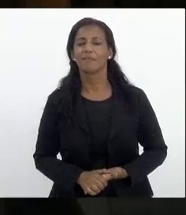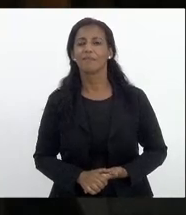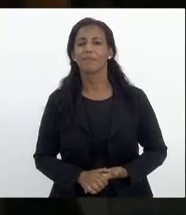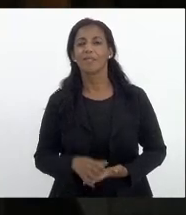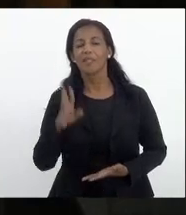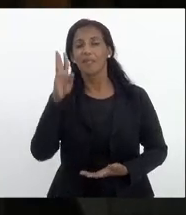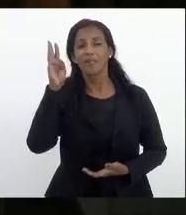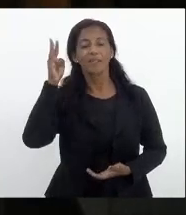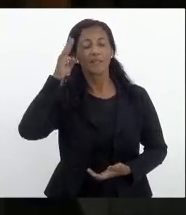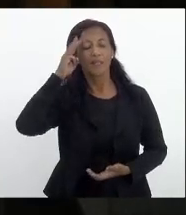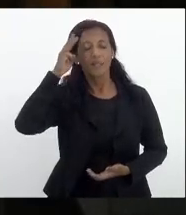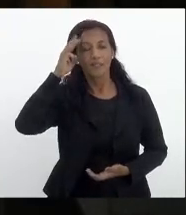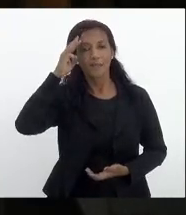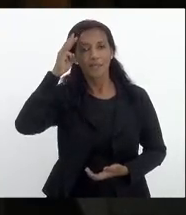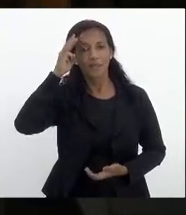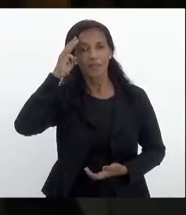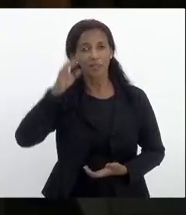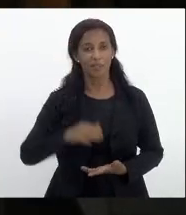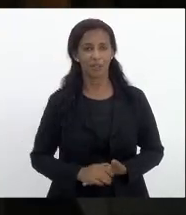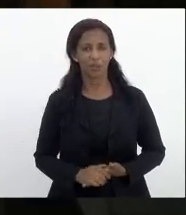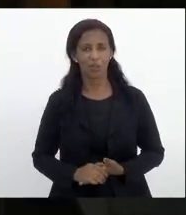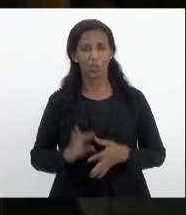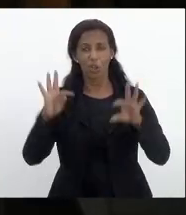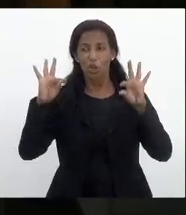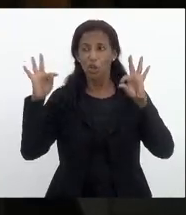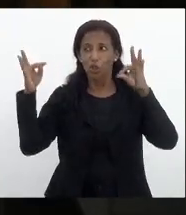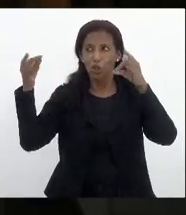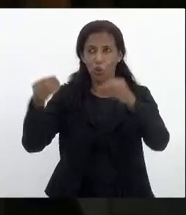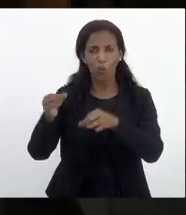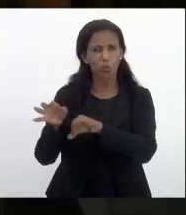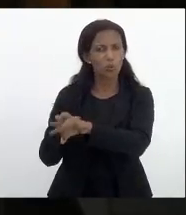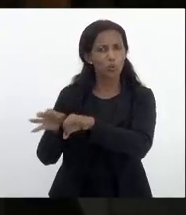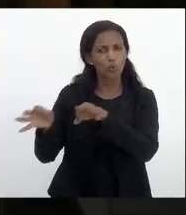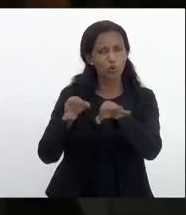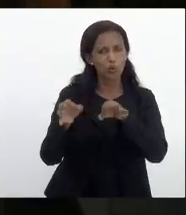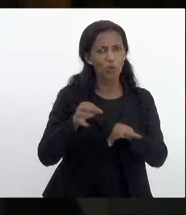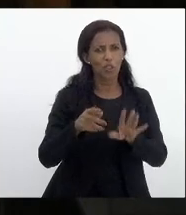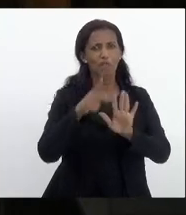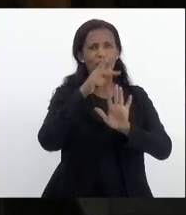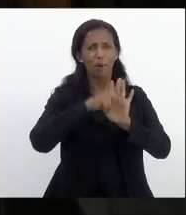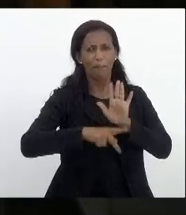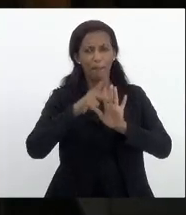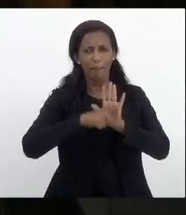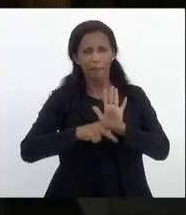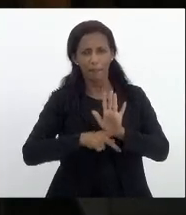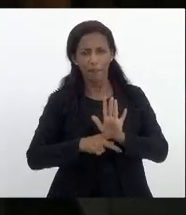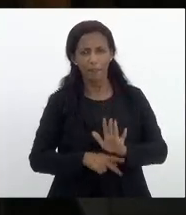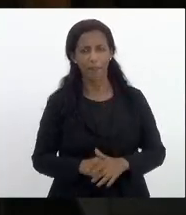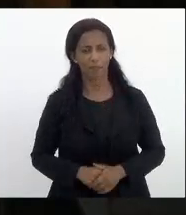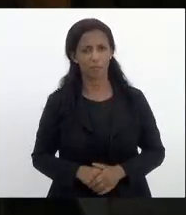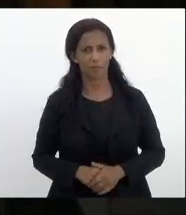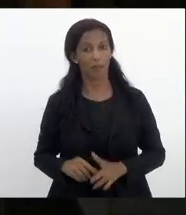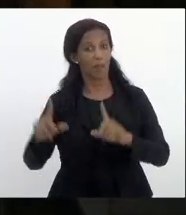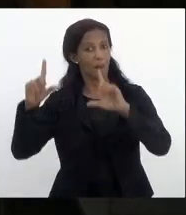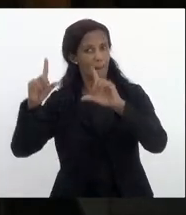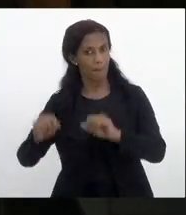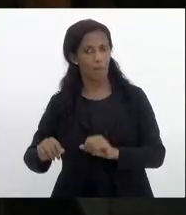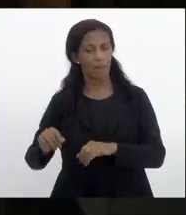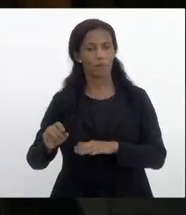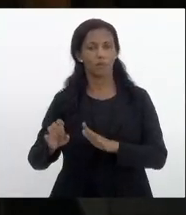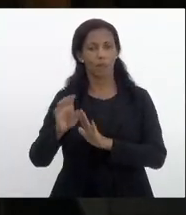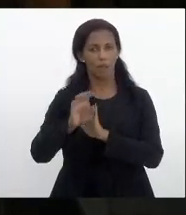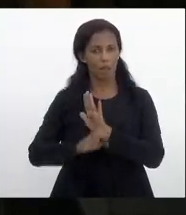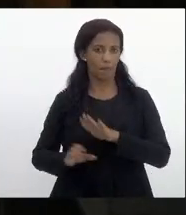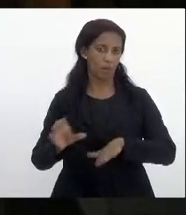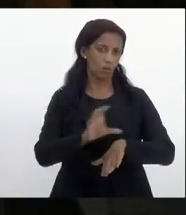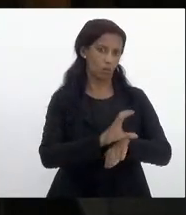na terça feira todos os projetos irão a pauta menos a emenda constitucional